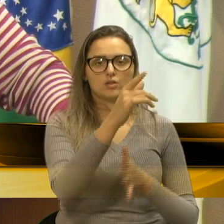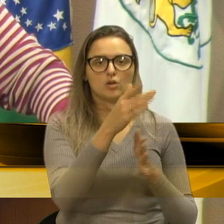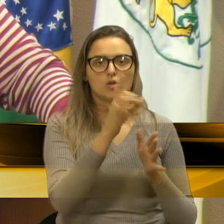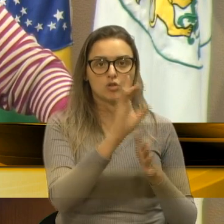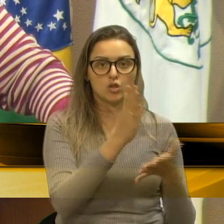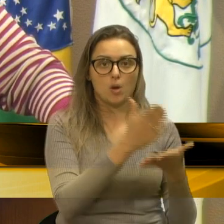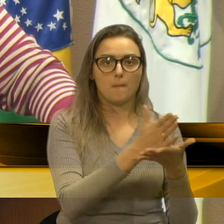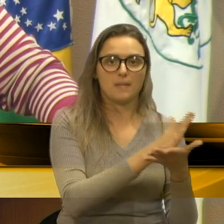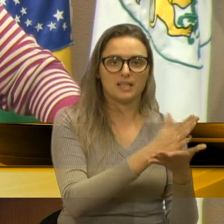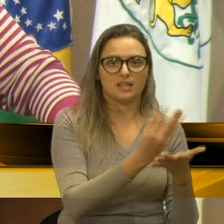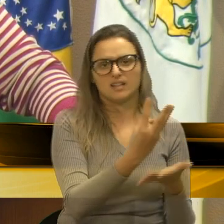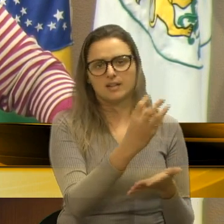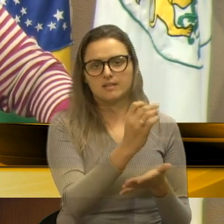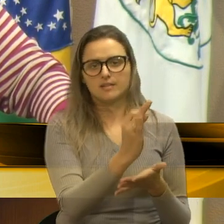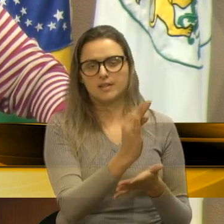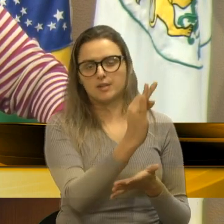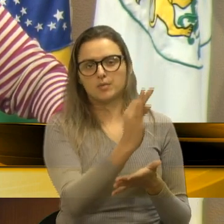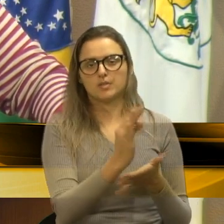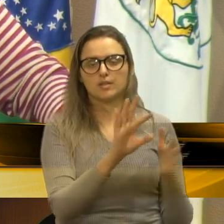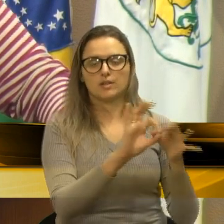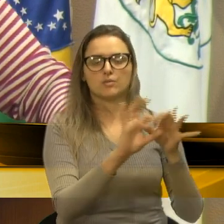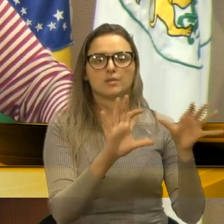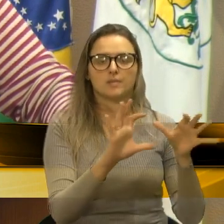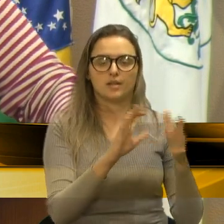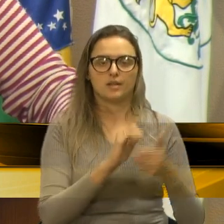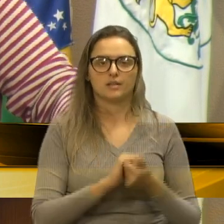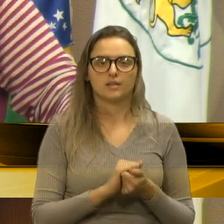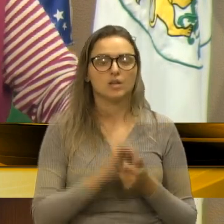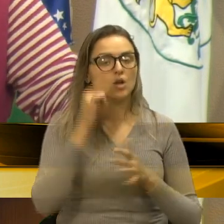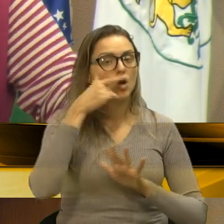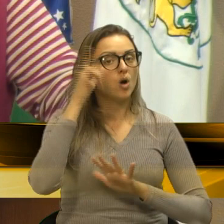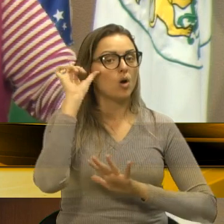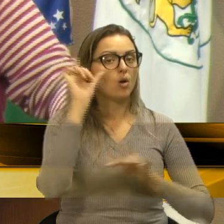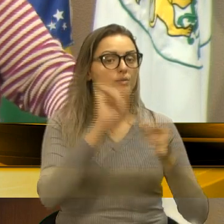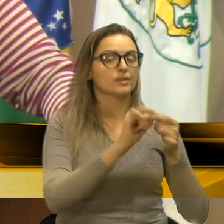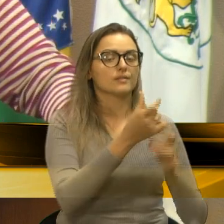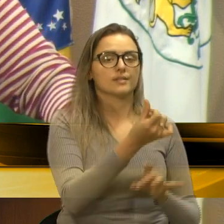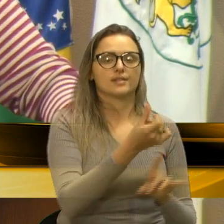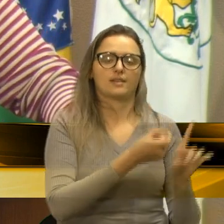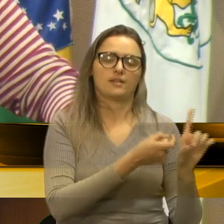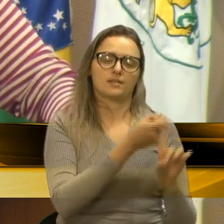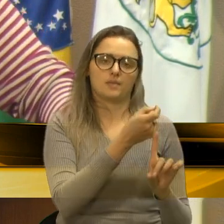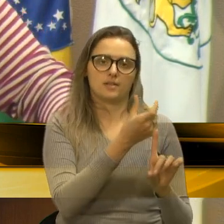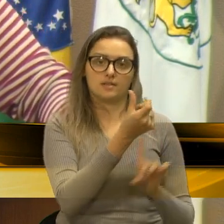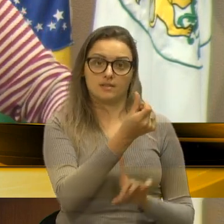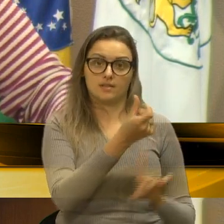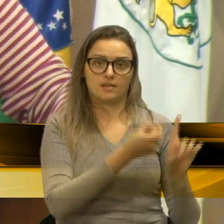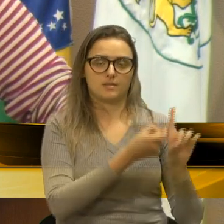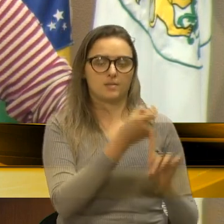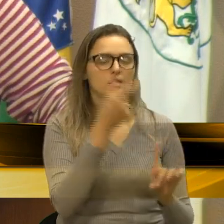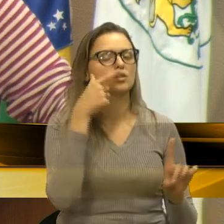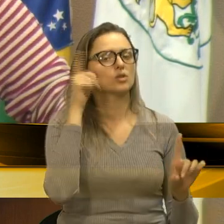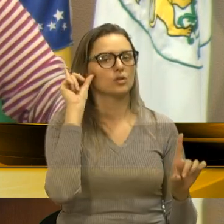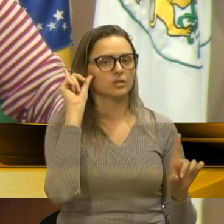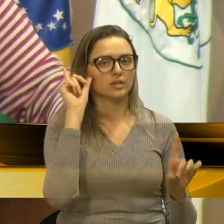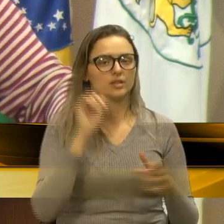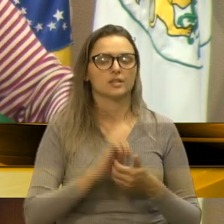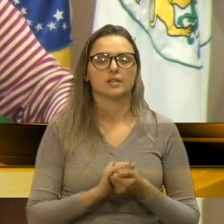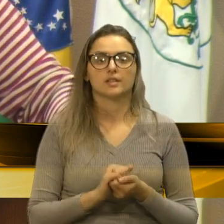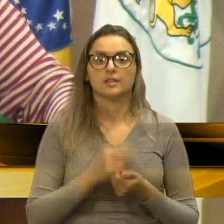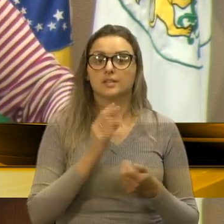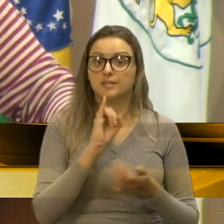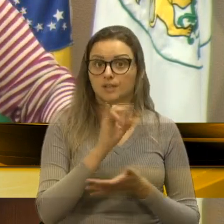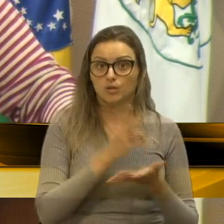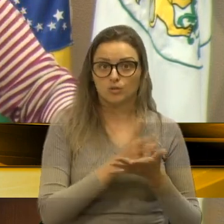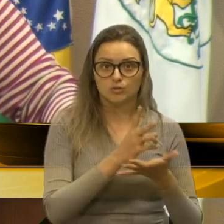30%, 40% está liberada. Ontem fez seis meses, seis meses, e diz que continuaram a fazer,